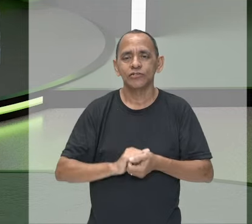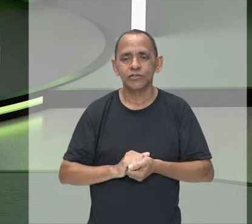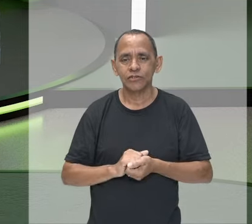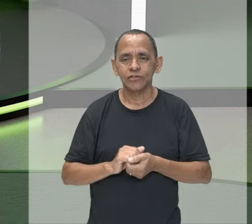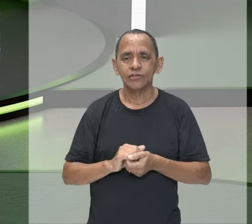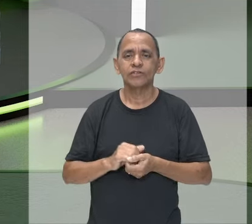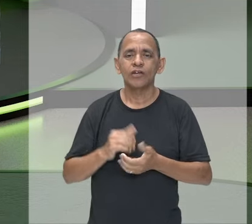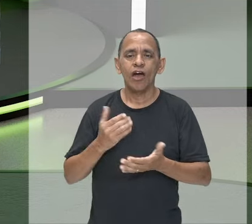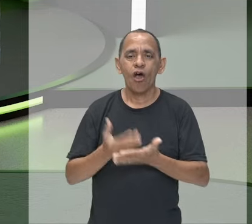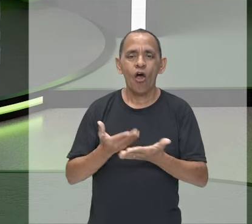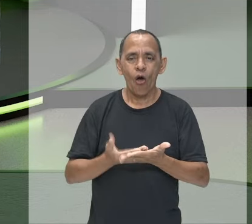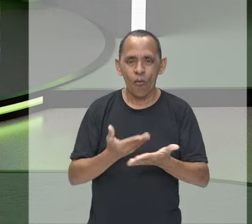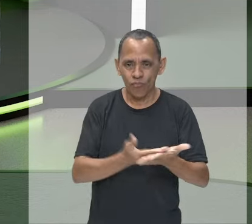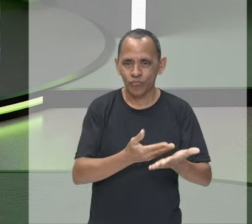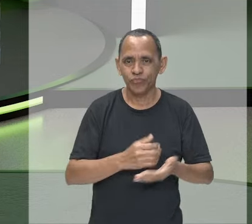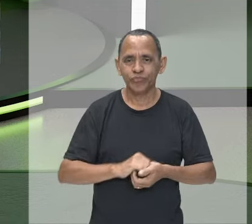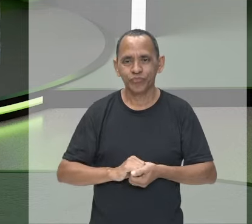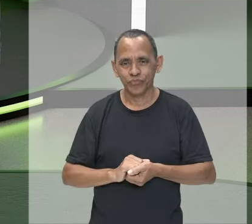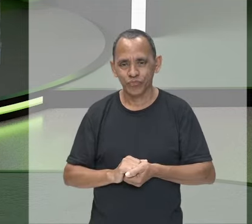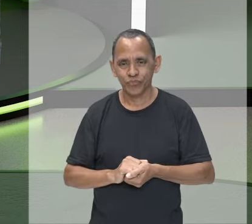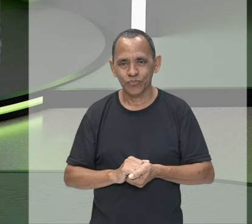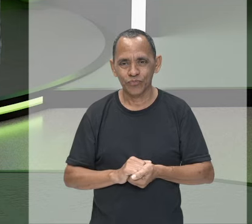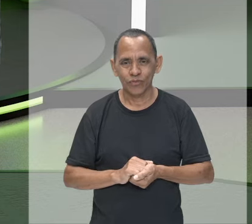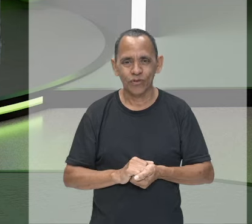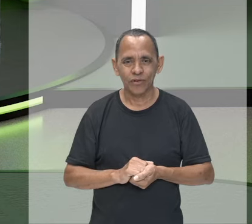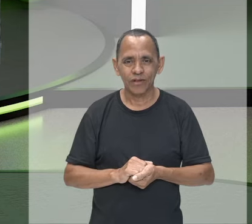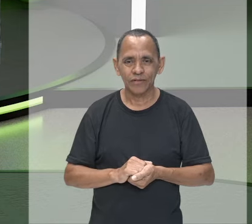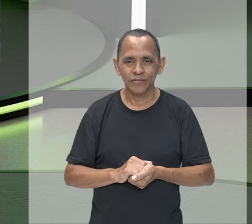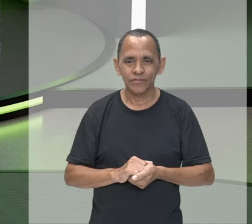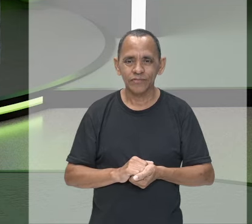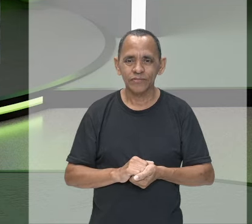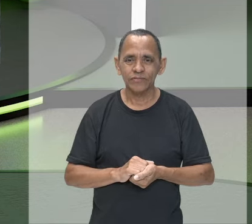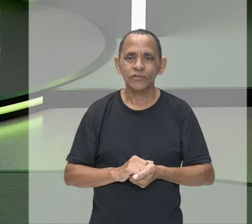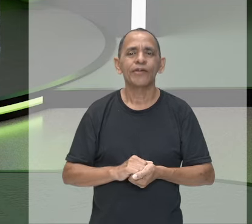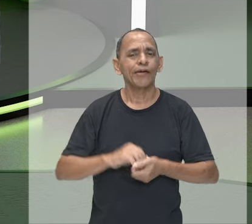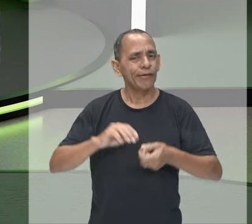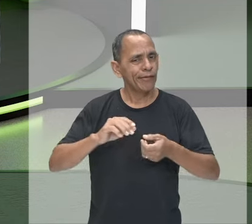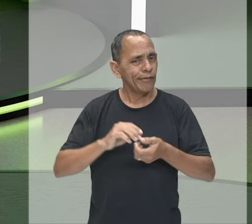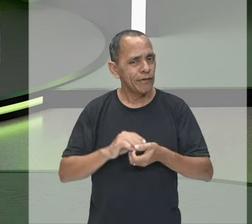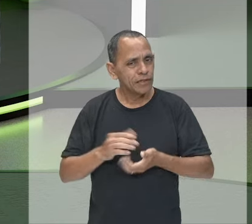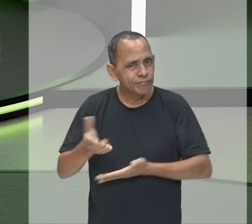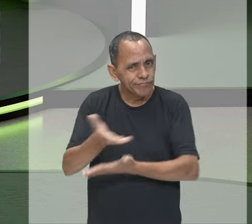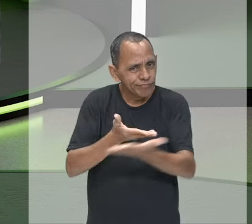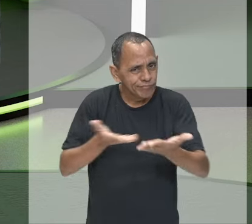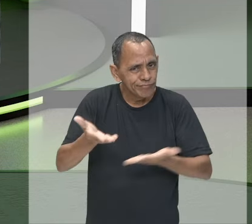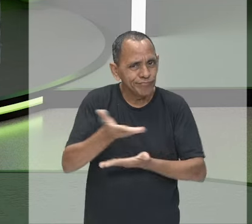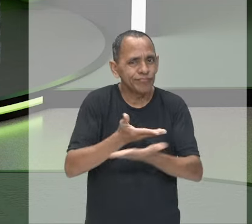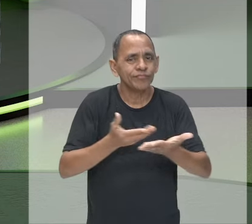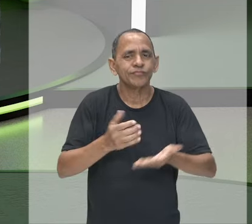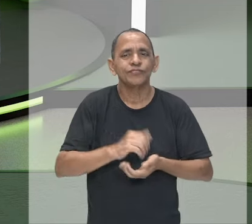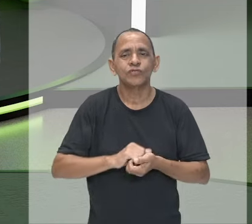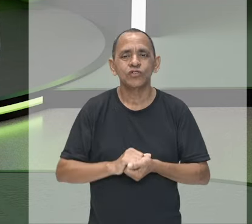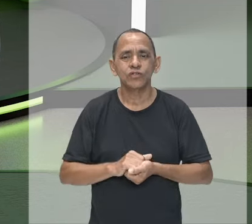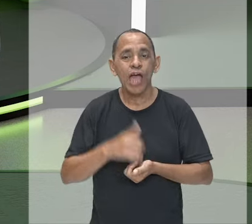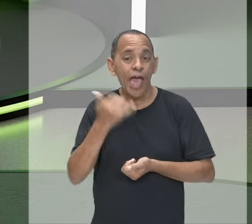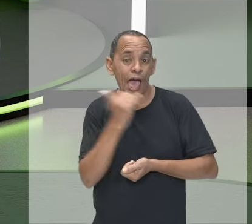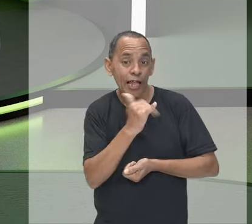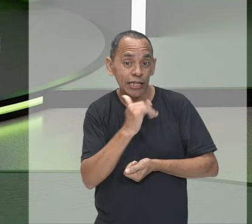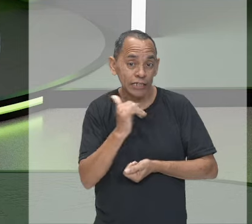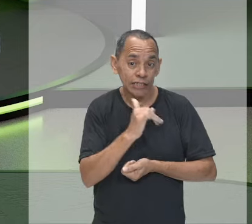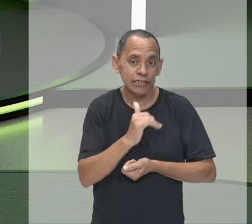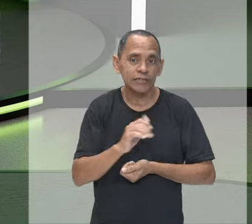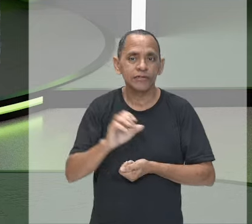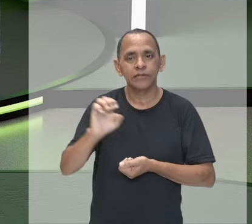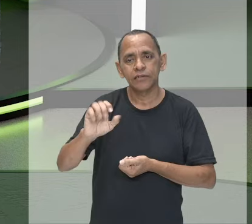definir a aula de hoje que envolve a eletrização. Claro, quando se fala em